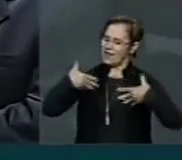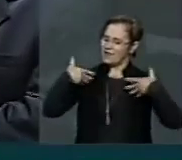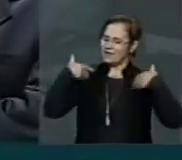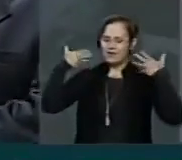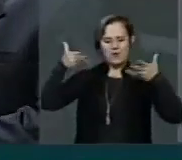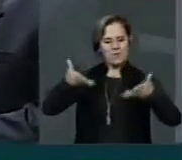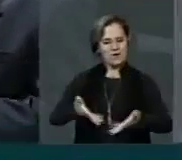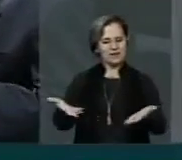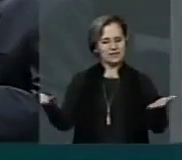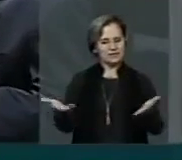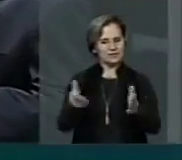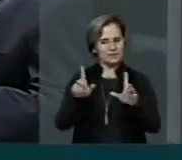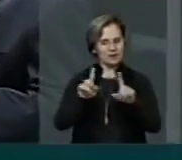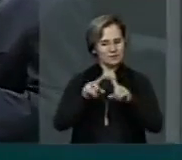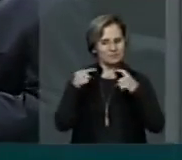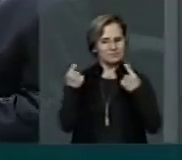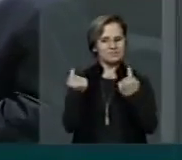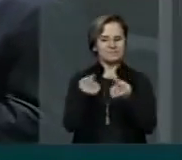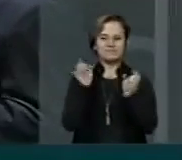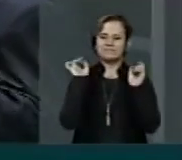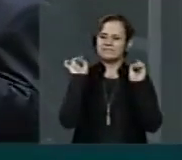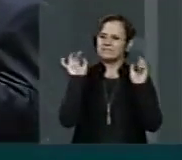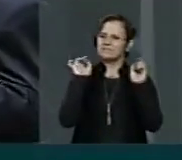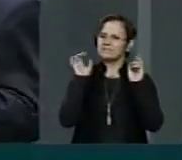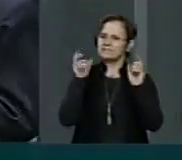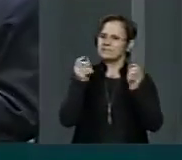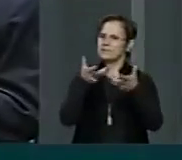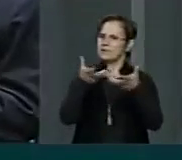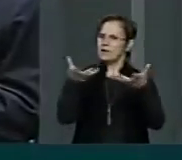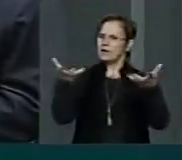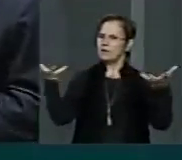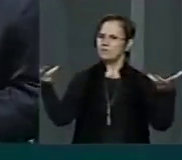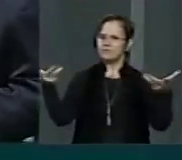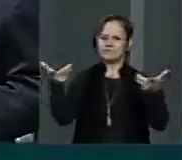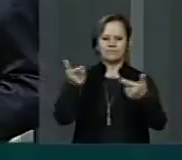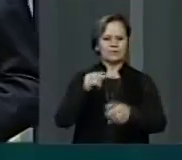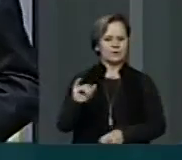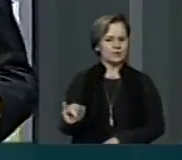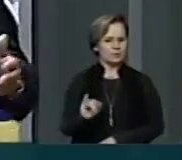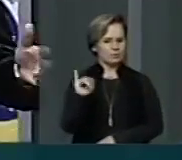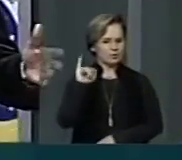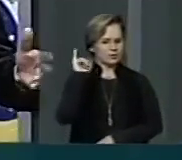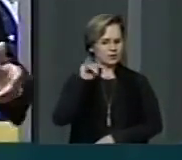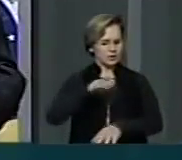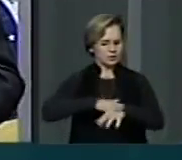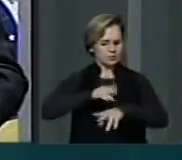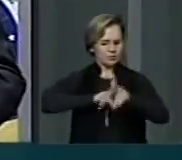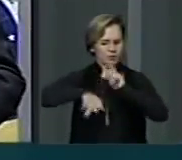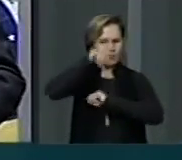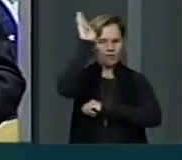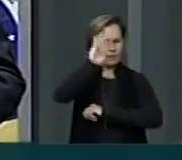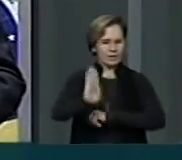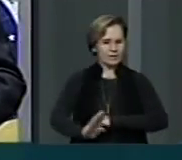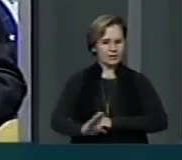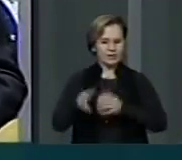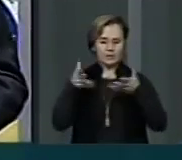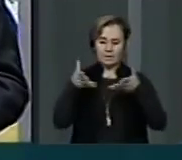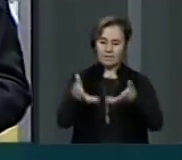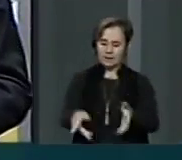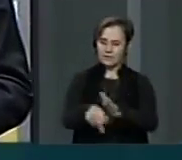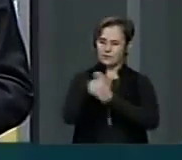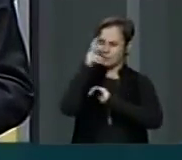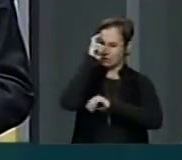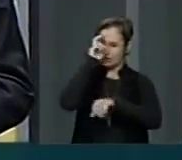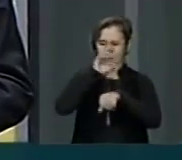participando de um evento de tamanha dimensão, não só para o povo brasileiro, que faz parte dessa cultura,